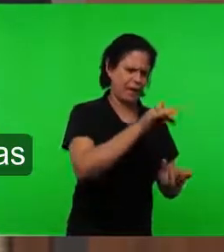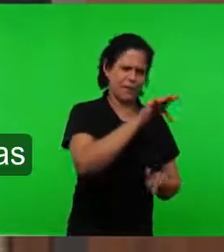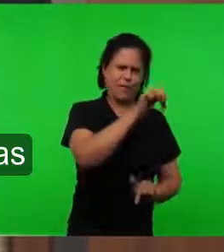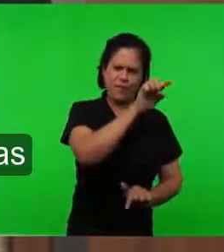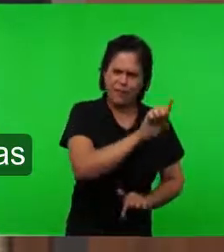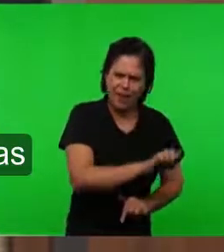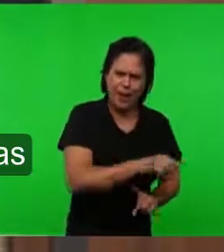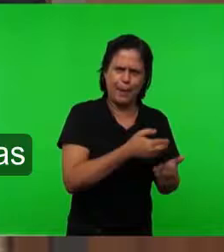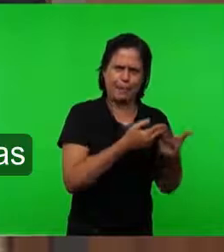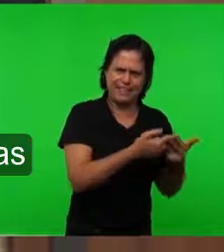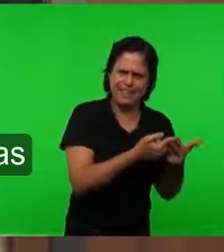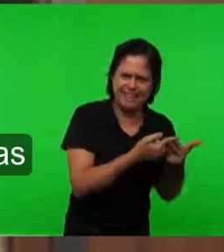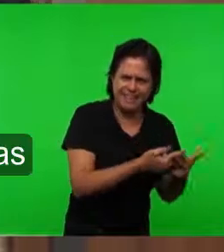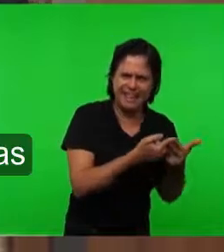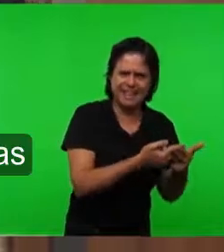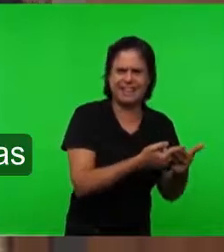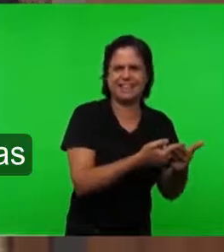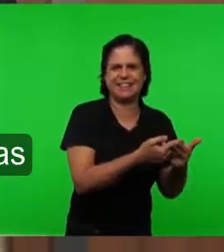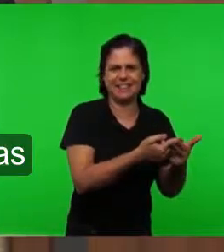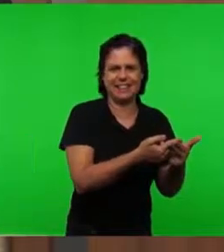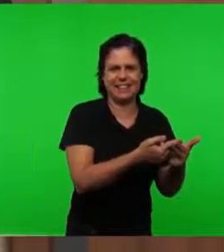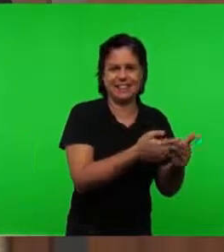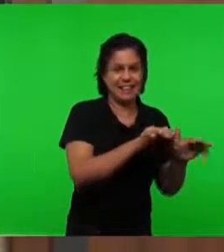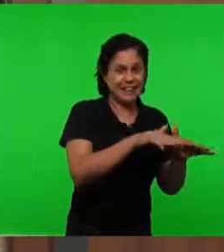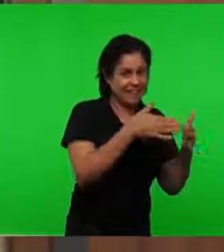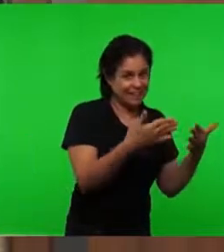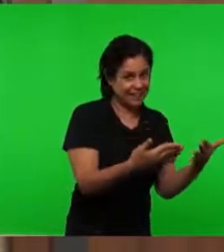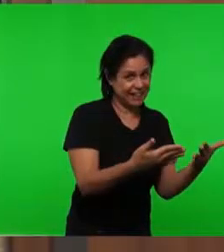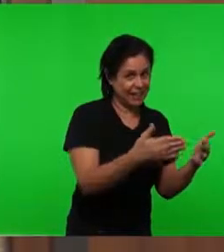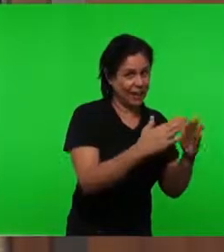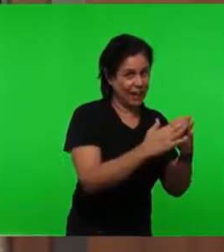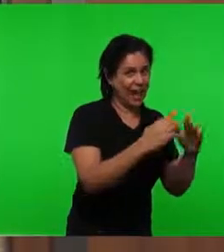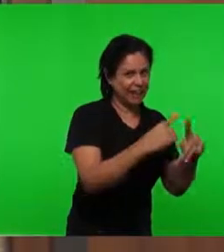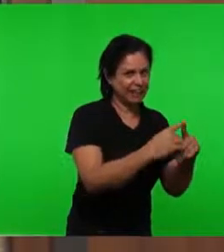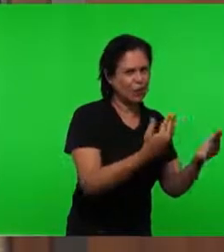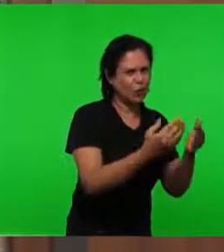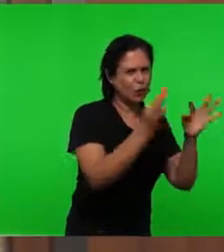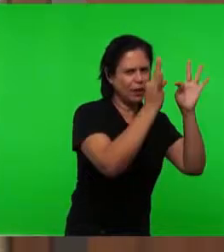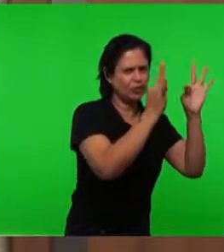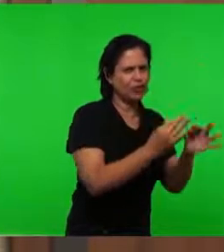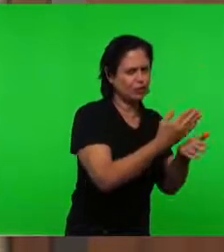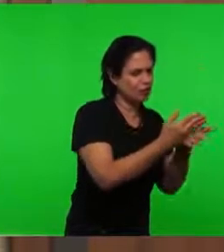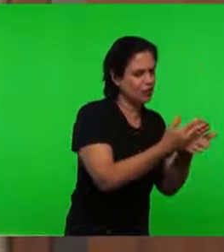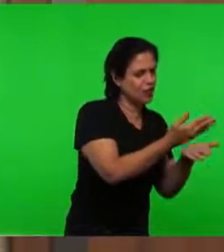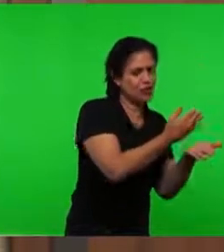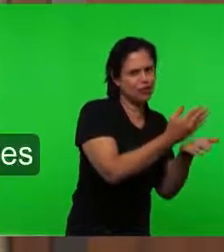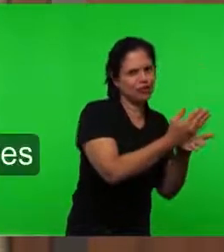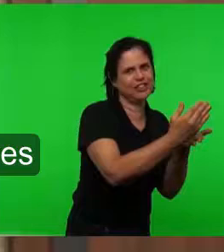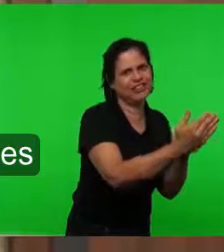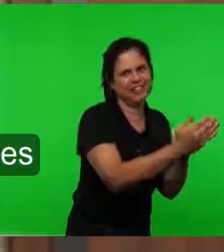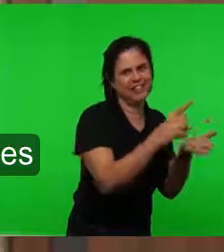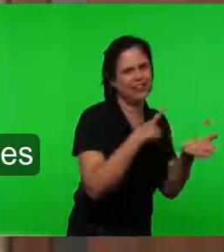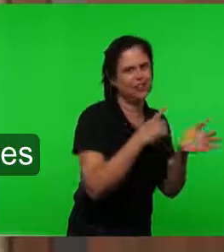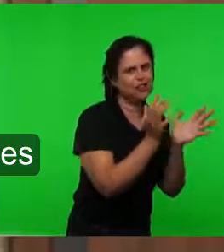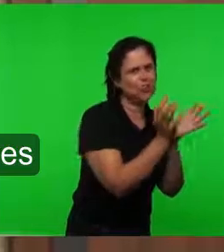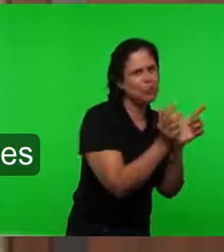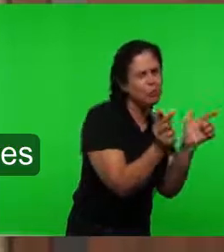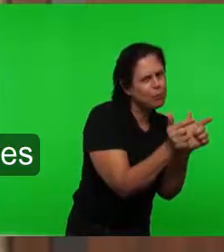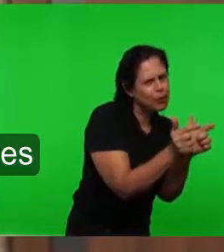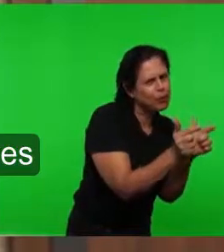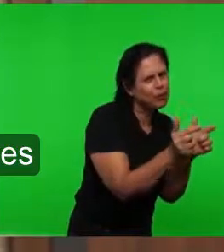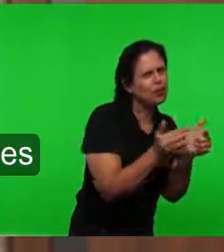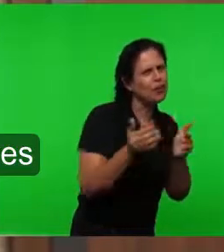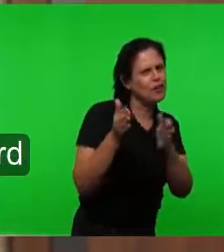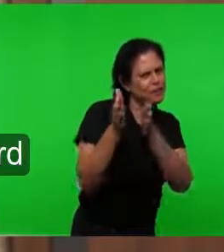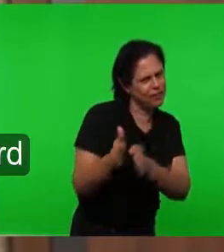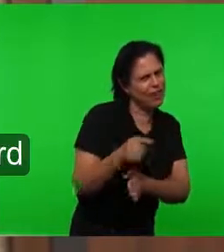A sua paciência Então É a igreja Que tem o conhecimento Do senhor Então tem o senhor Tem os seus fiéis ali Que ele